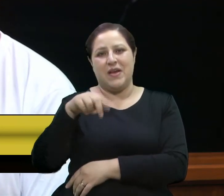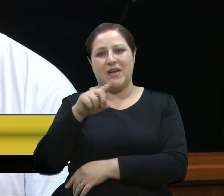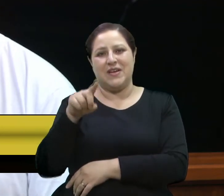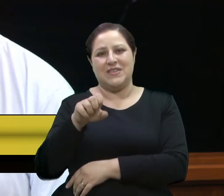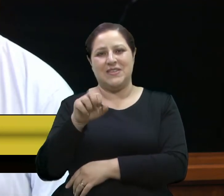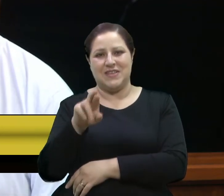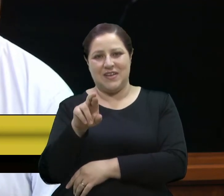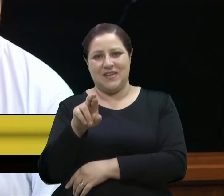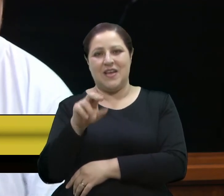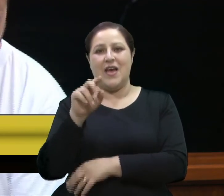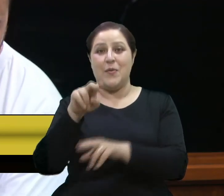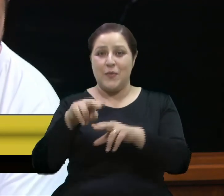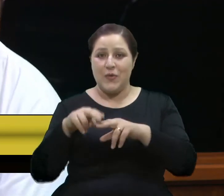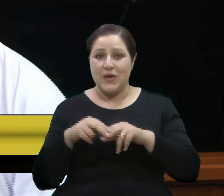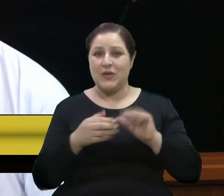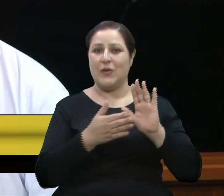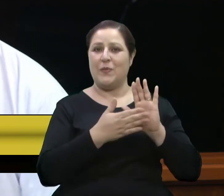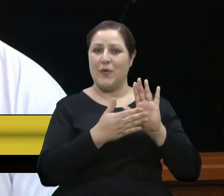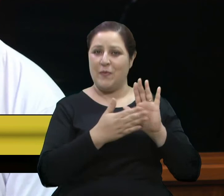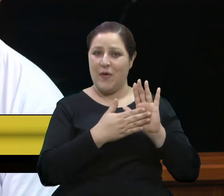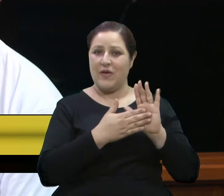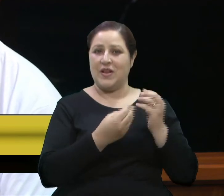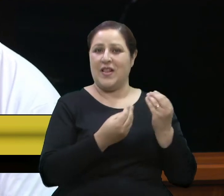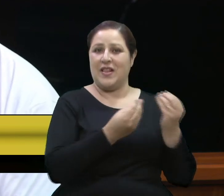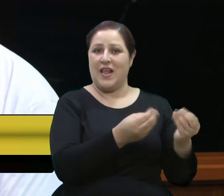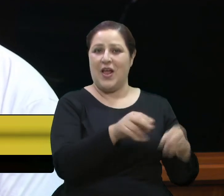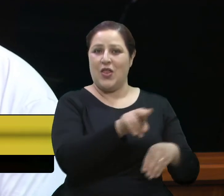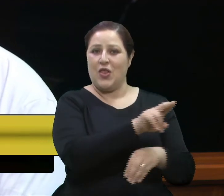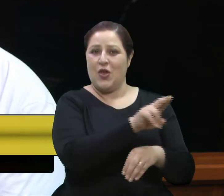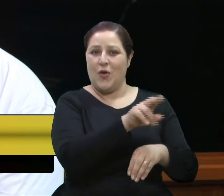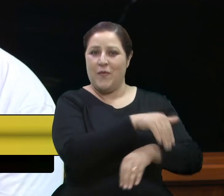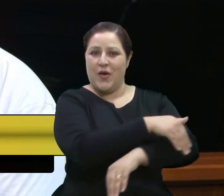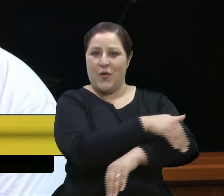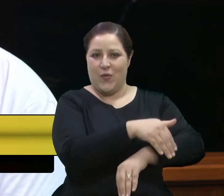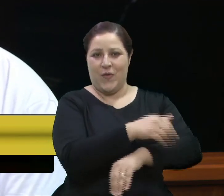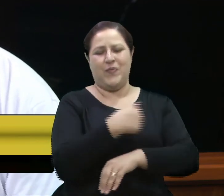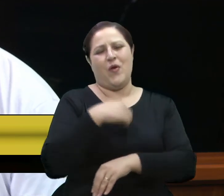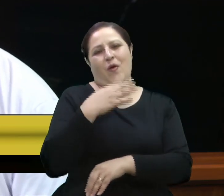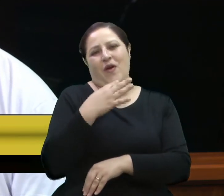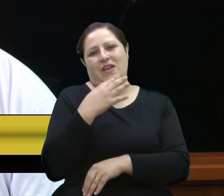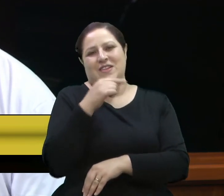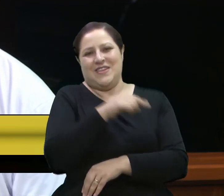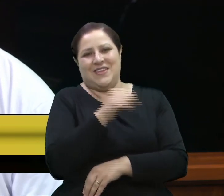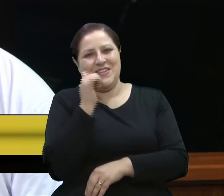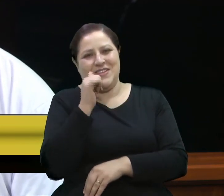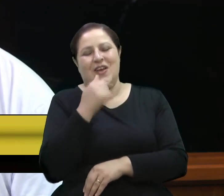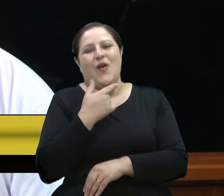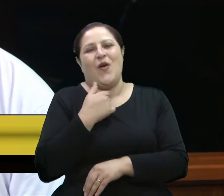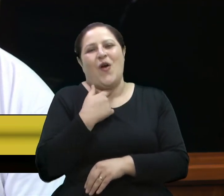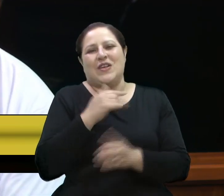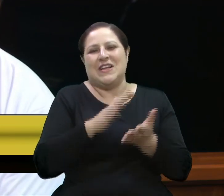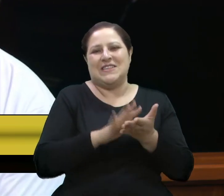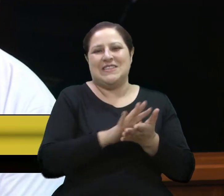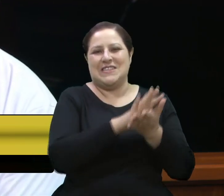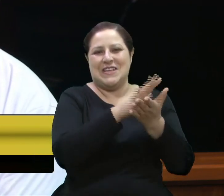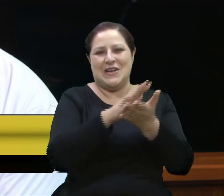proposição. Eu conheci a Dona Belinha, a Dona Belinha gostava muito de samba, e